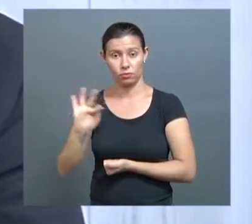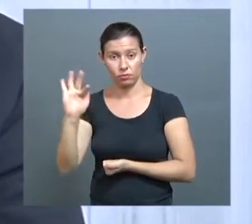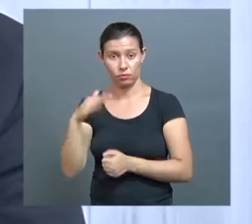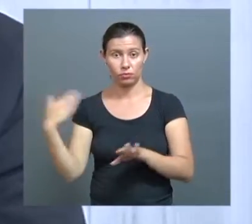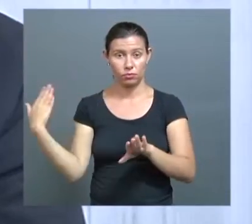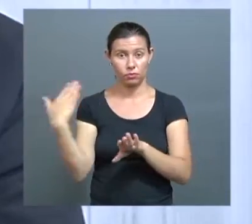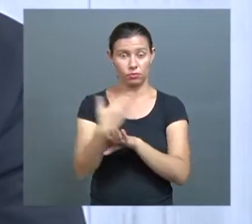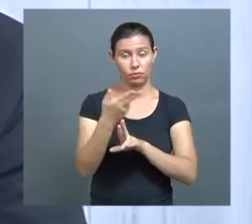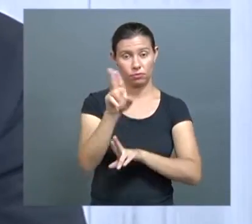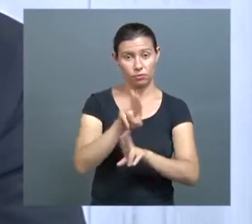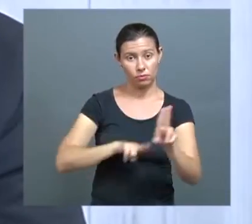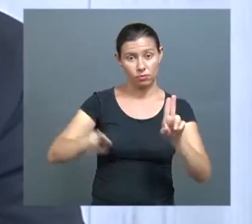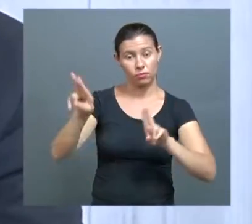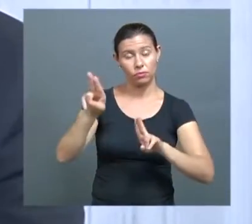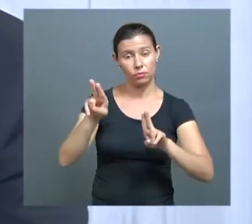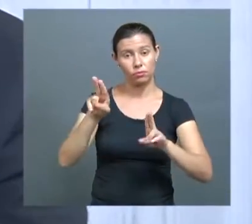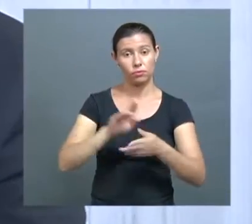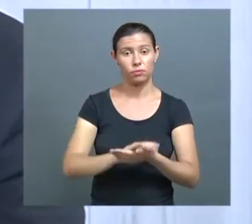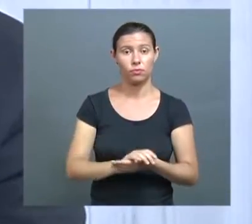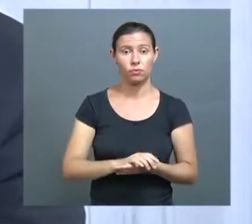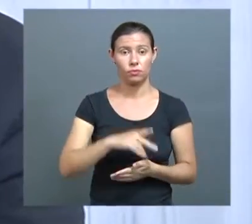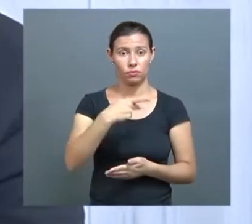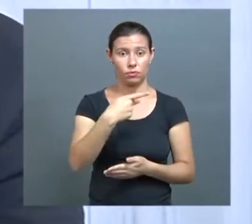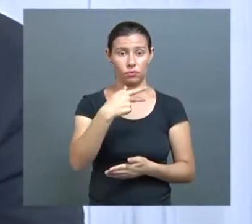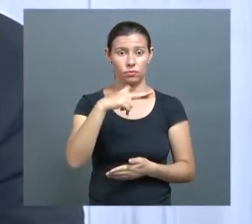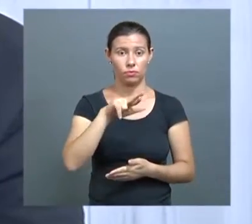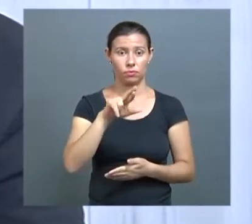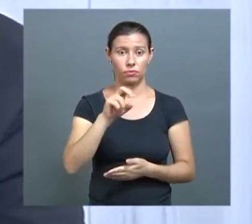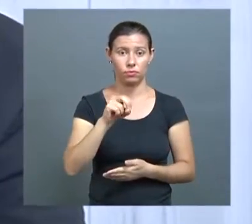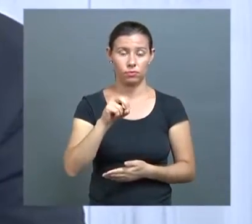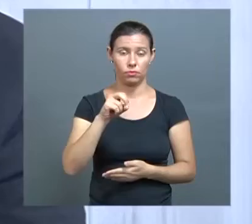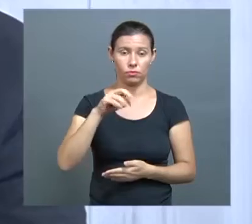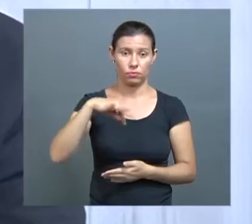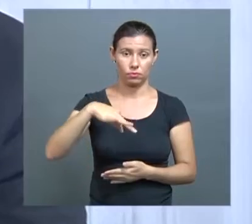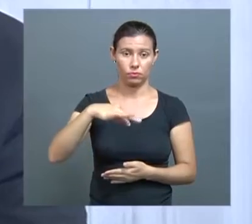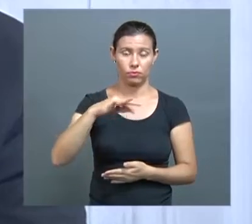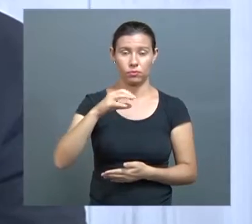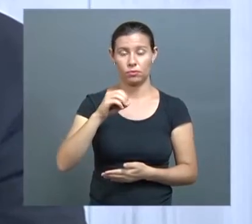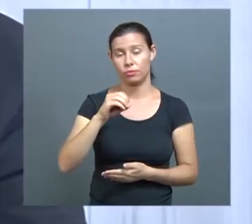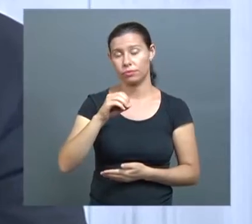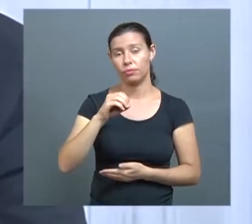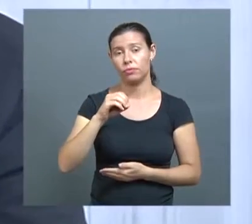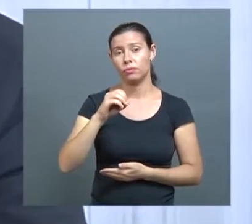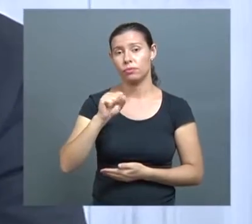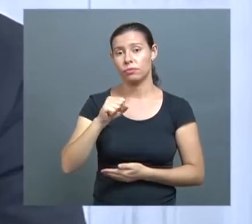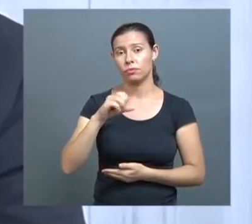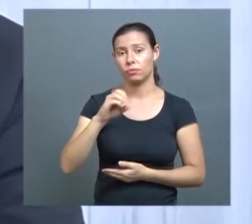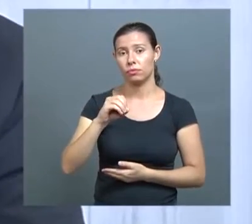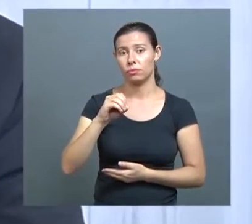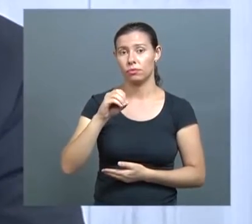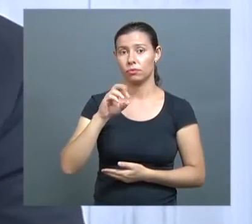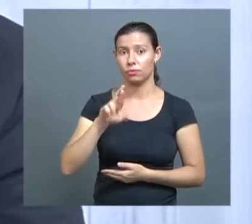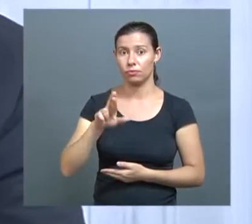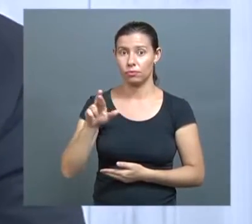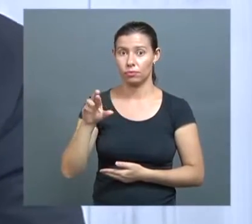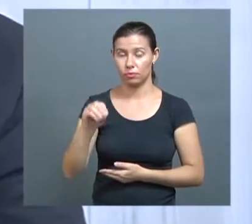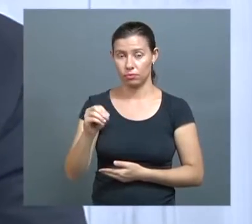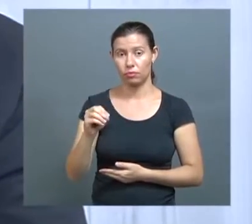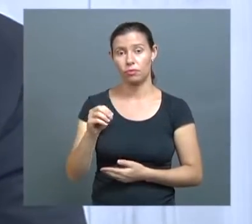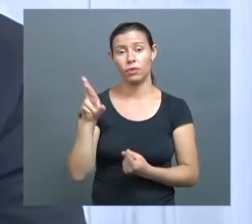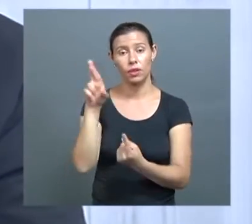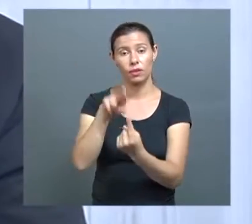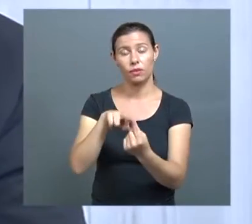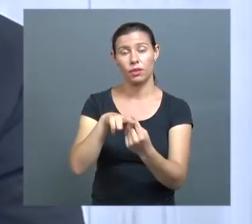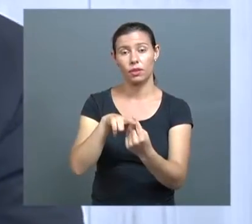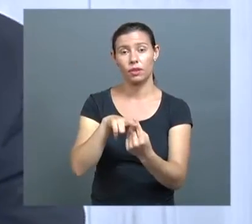Universidade Federal de Belém, ou seja, aquele pronto-socorro é uma referência nacional. Então, é serviço que funciona há 36 anos, de